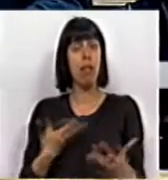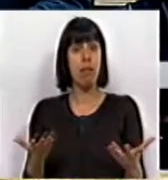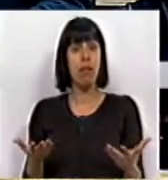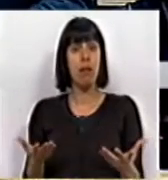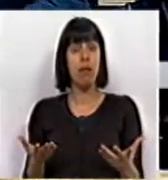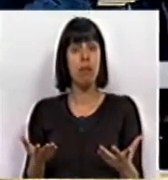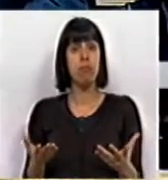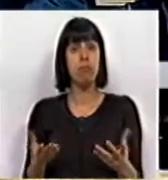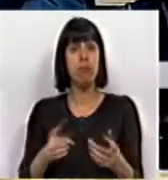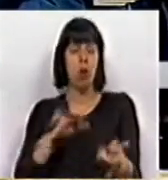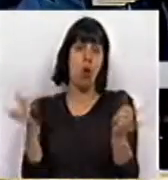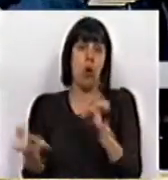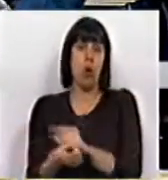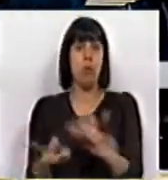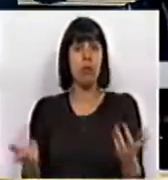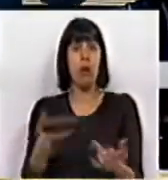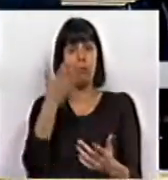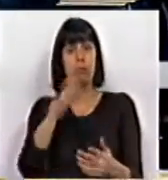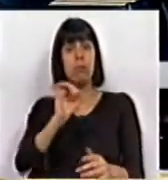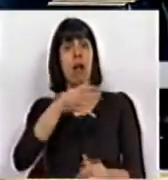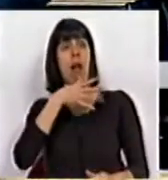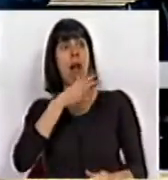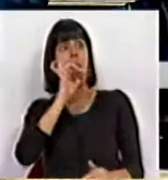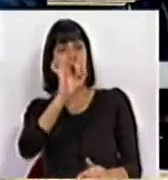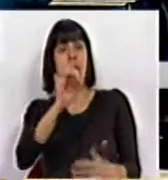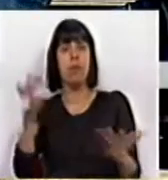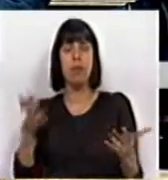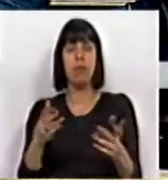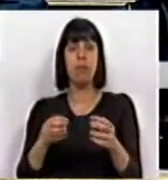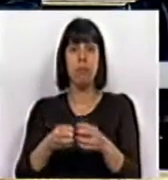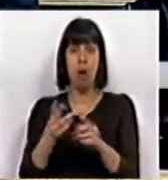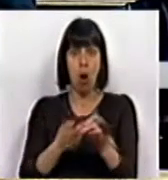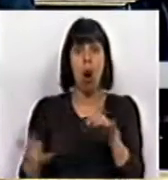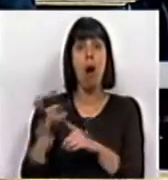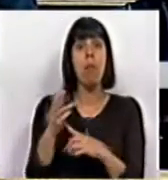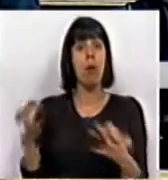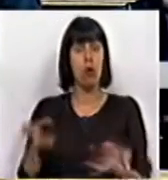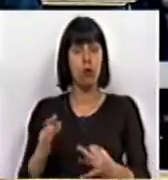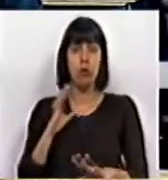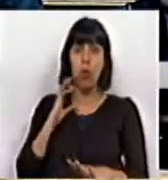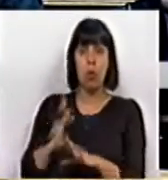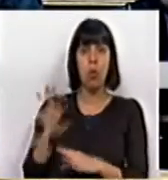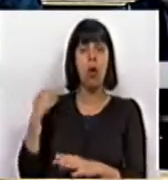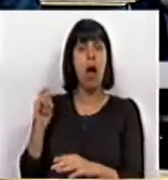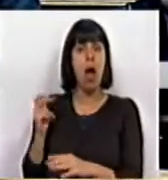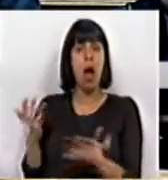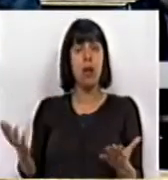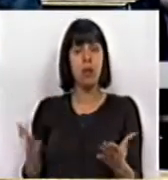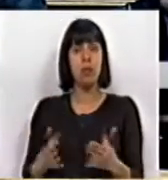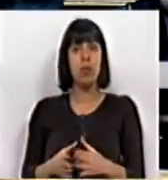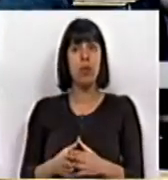dívida, que, ao contrário do seu discurso, aumentou nestes últimos anos.